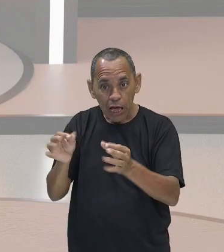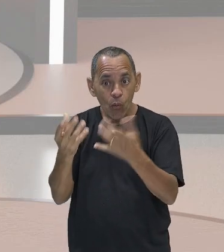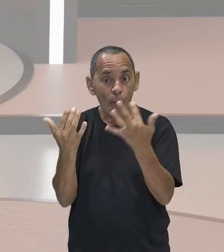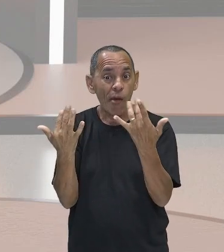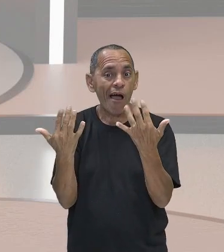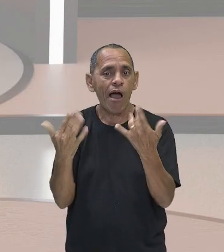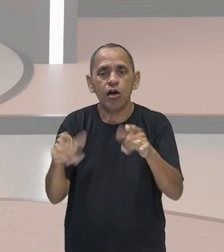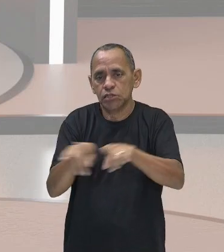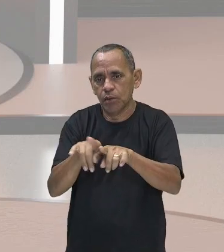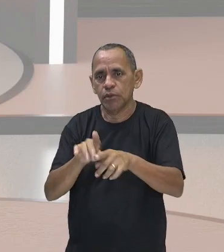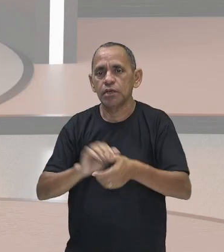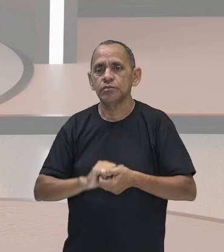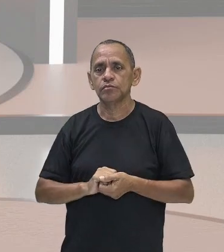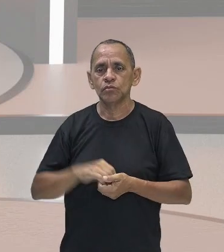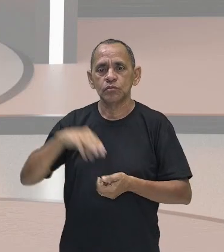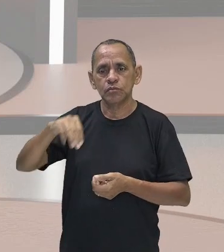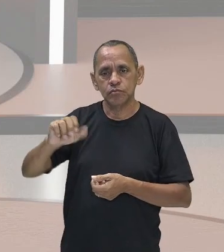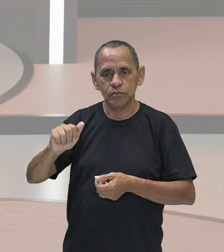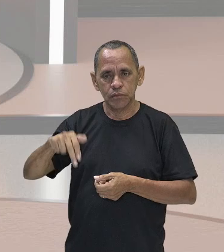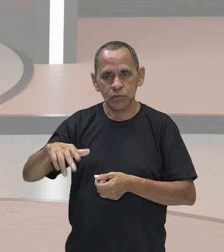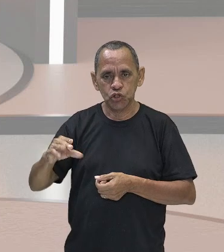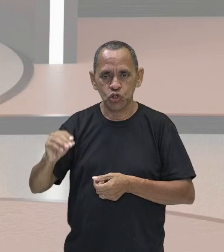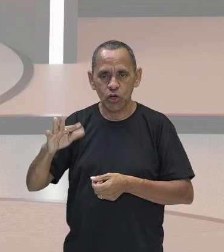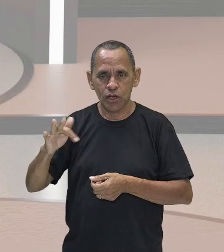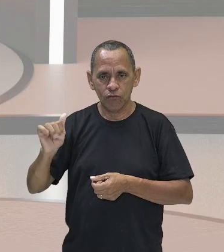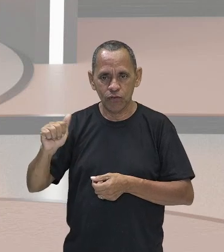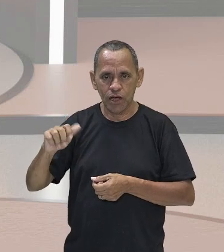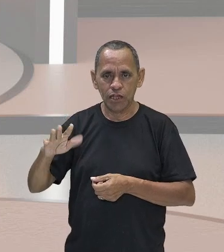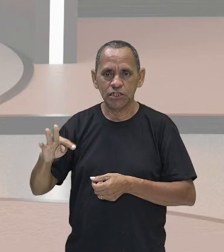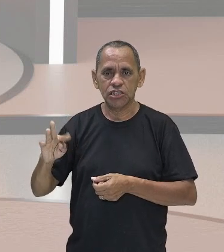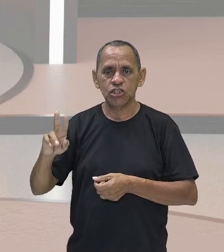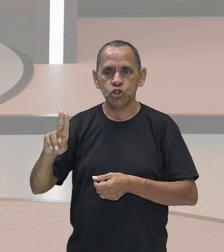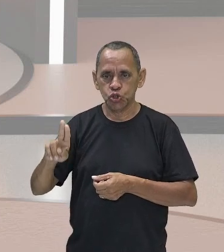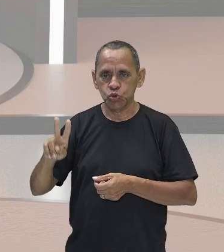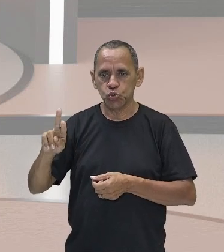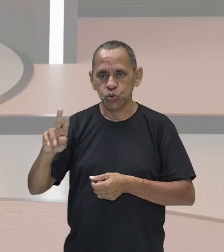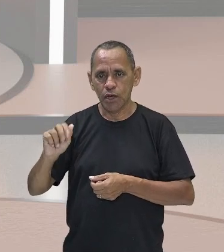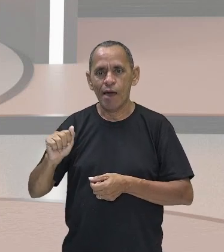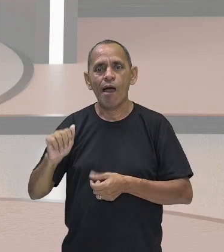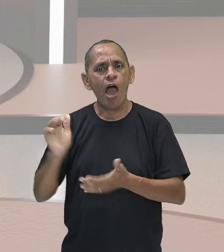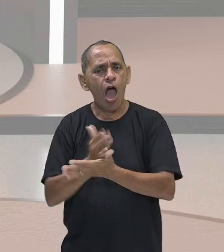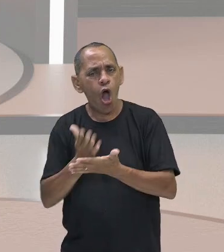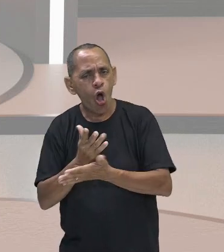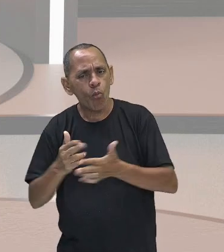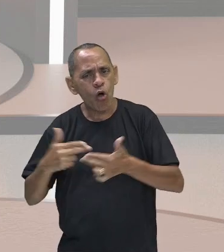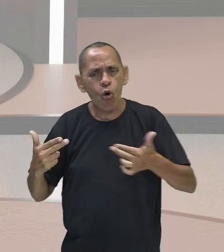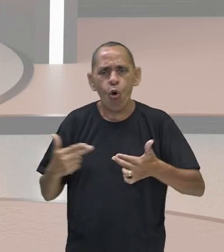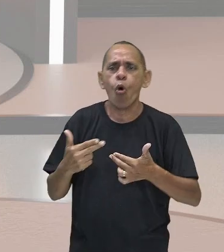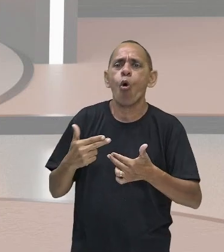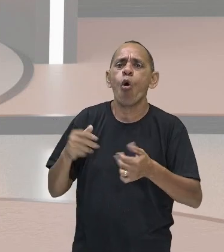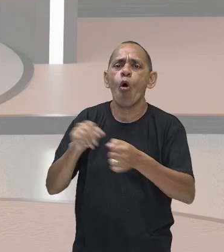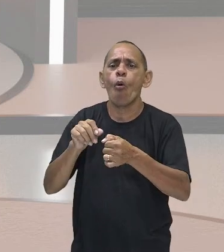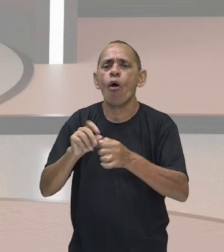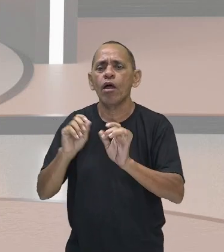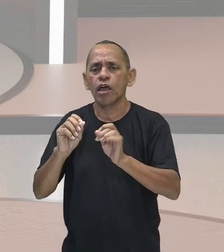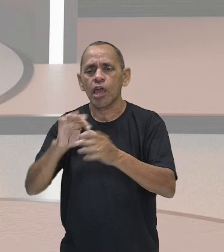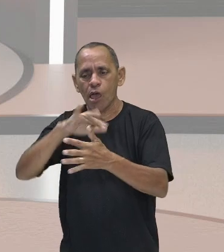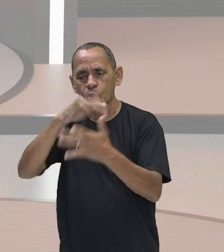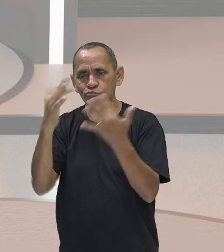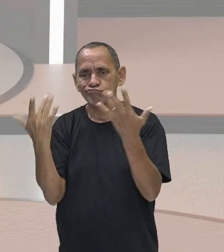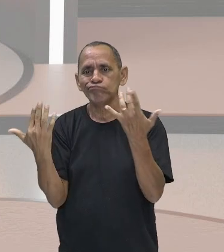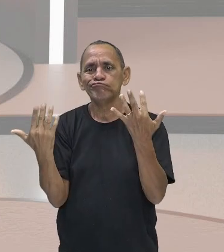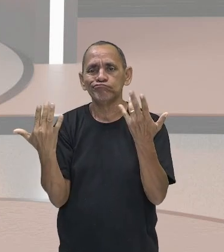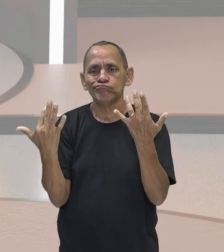justamente a manufatura. O que é manufatura, professor? É algo feito à mão, tá, gente? E isso ocorreu